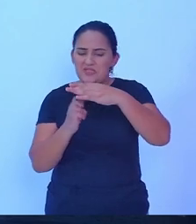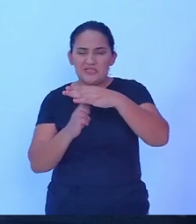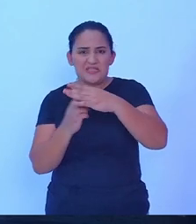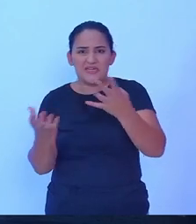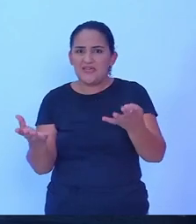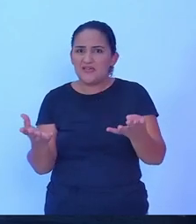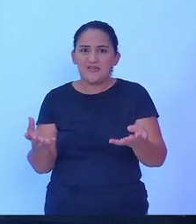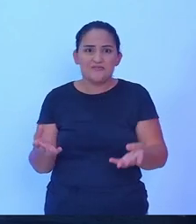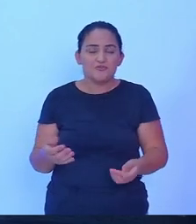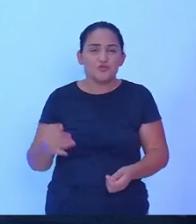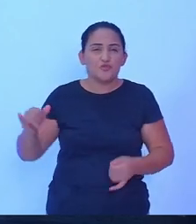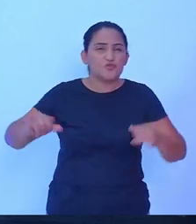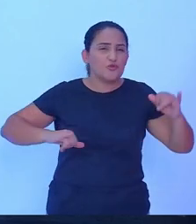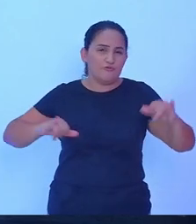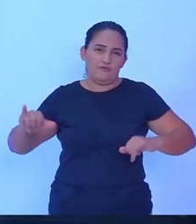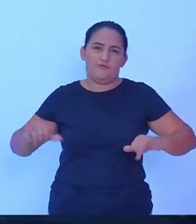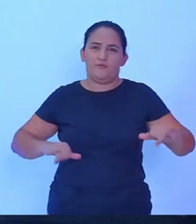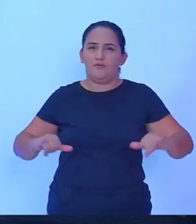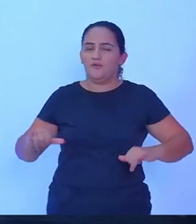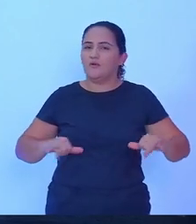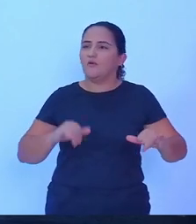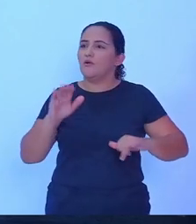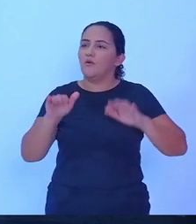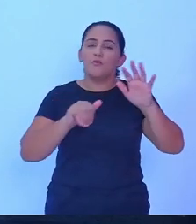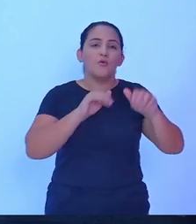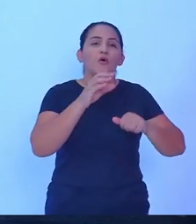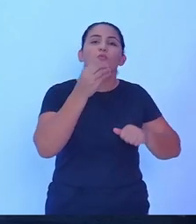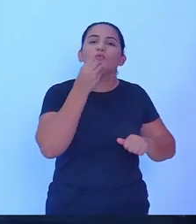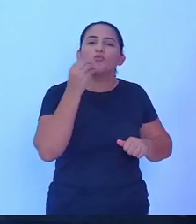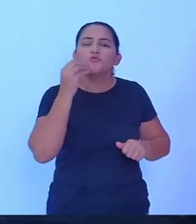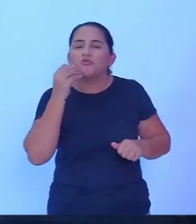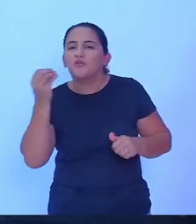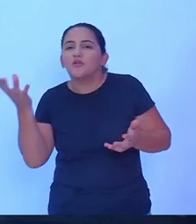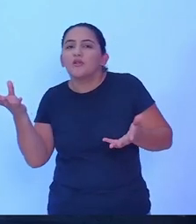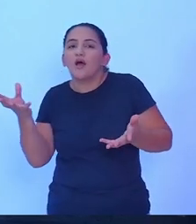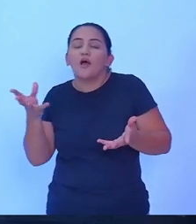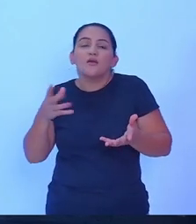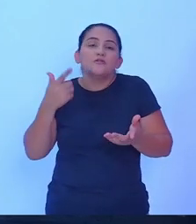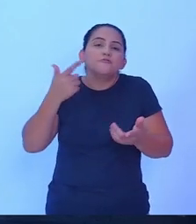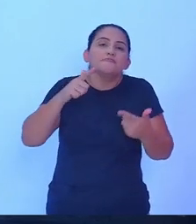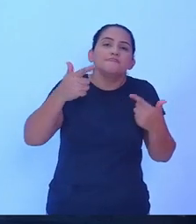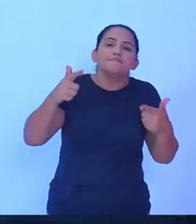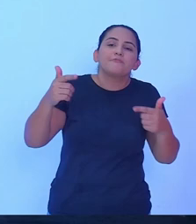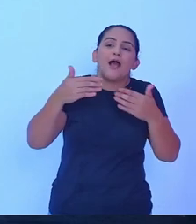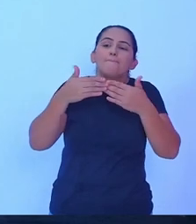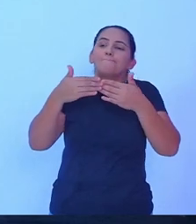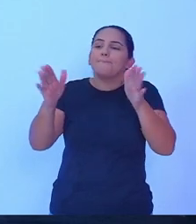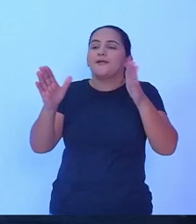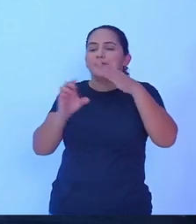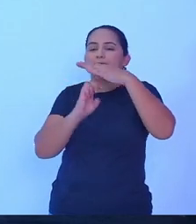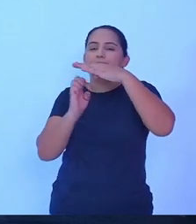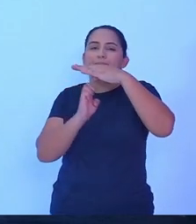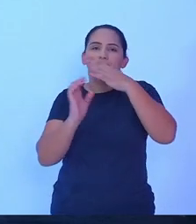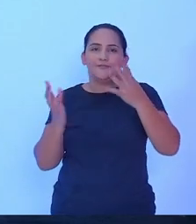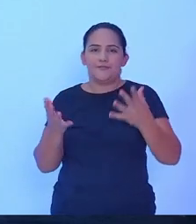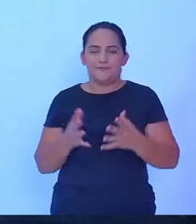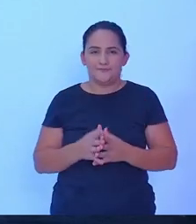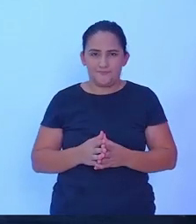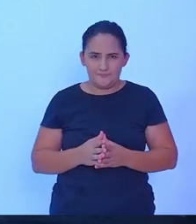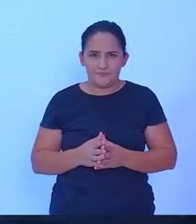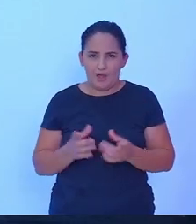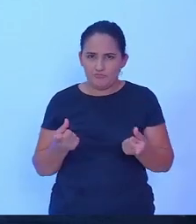na busca, na busca de oportunidades na hora de abrir as suas empresas e gerar renda no nosso município.